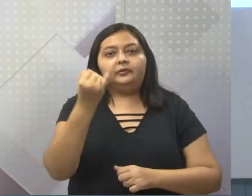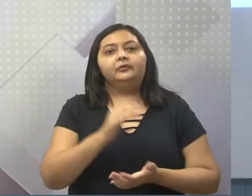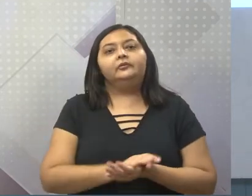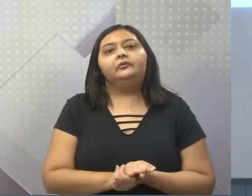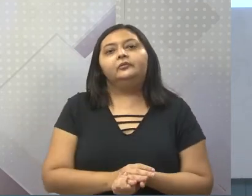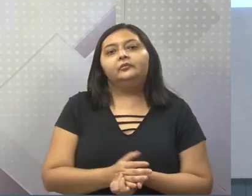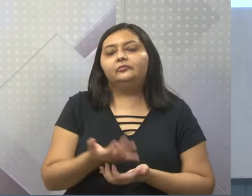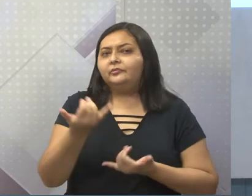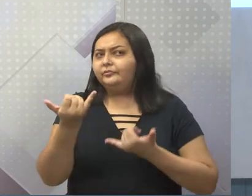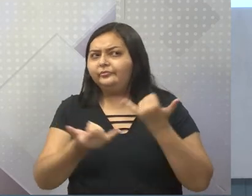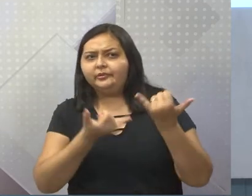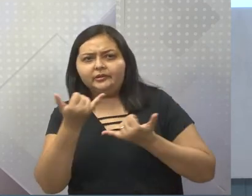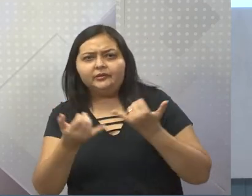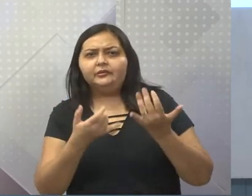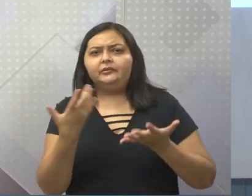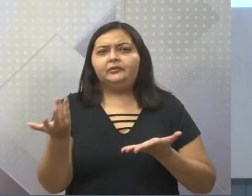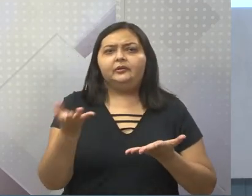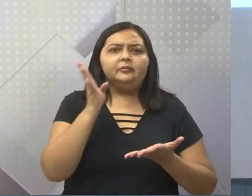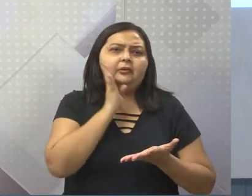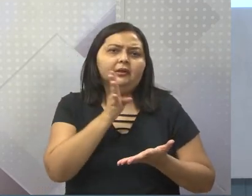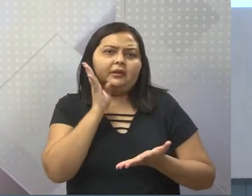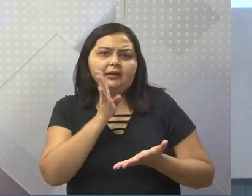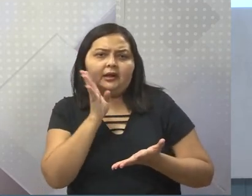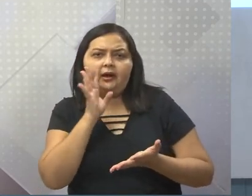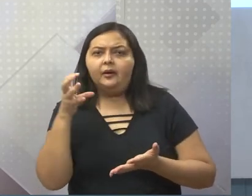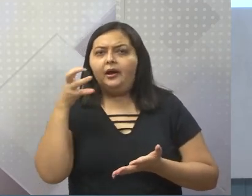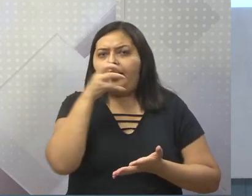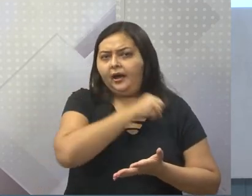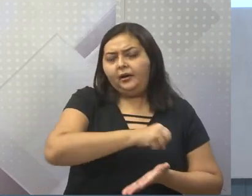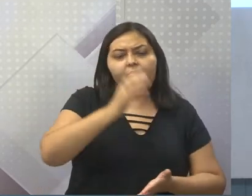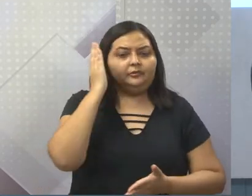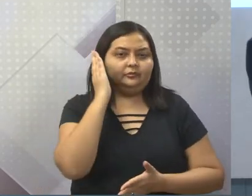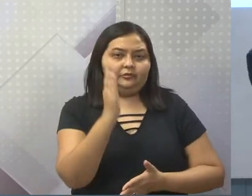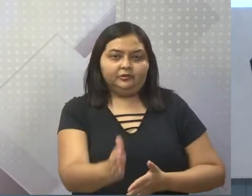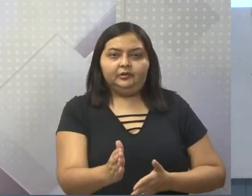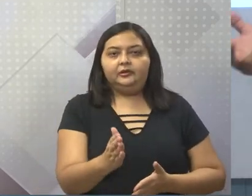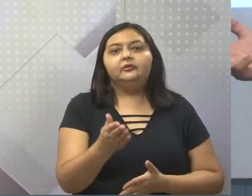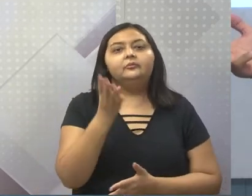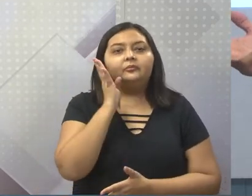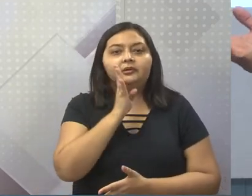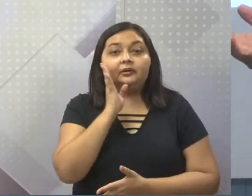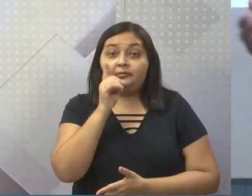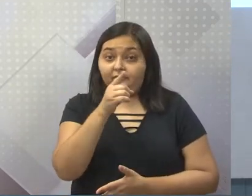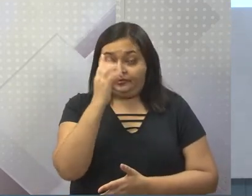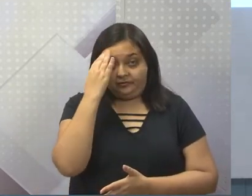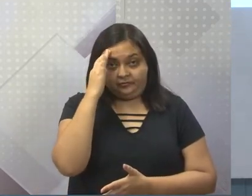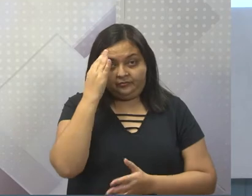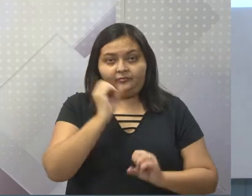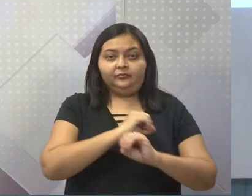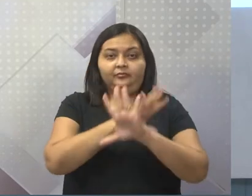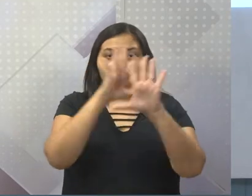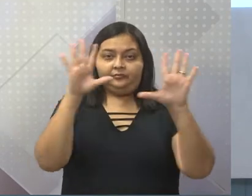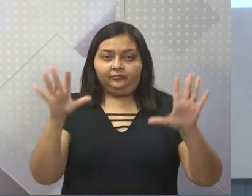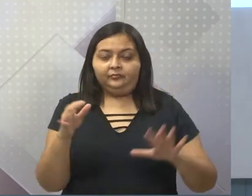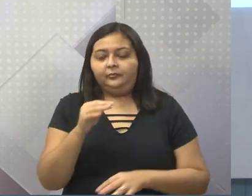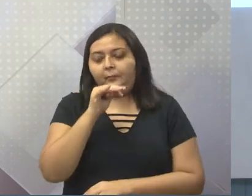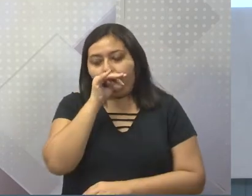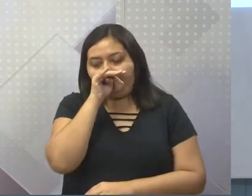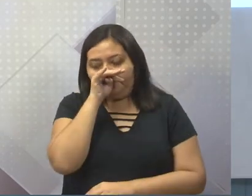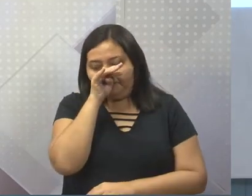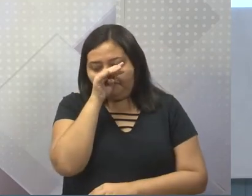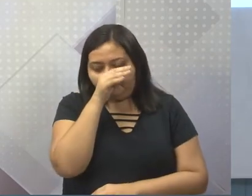dinâmica, tá gente? Na primeira aula eu busco ser dinâmico o mais rápido, o mais direto possível, para que vocês possam entender. Tá bom?